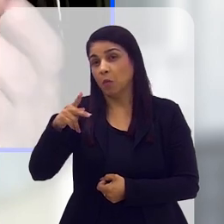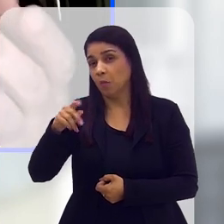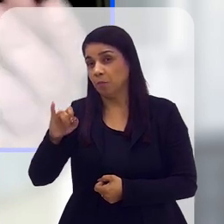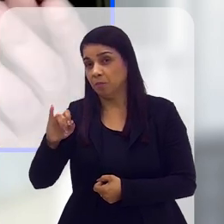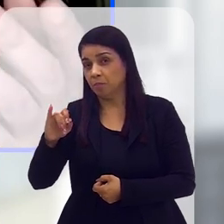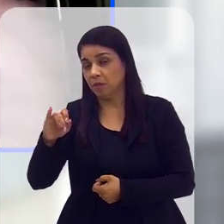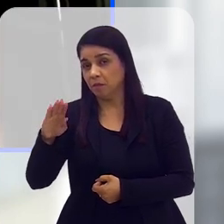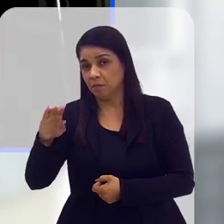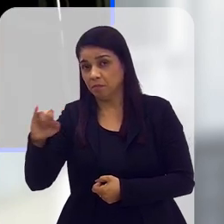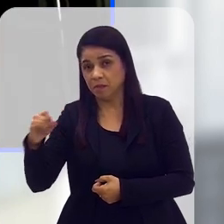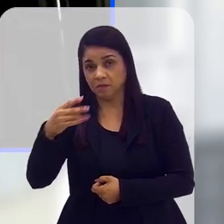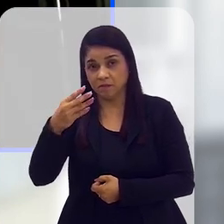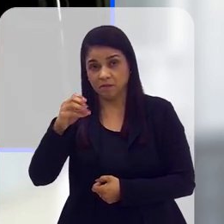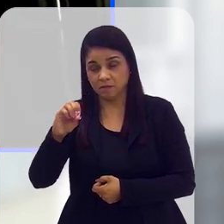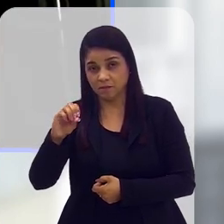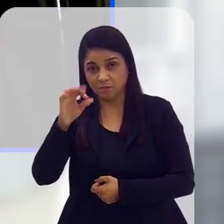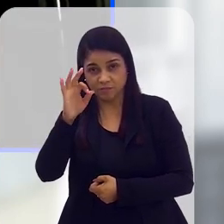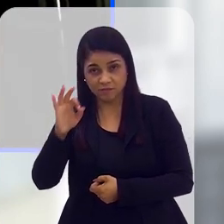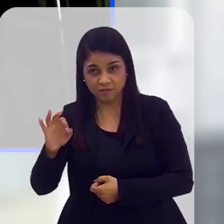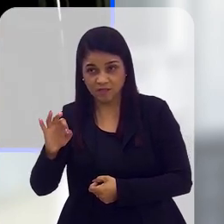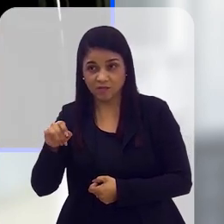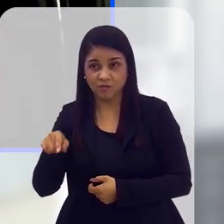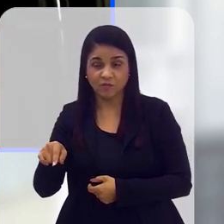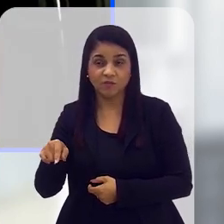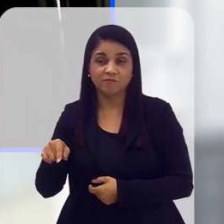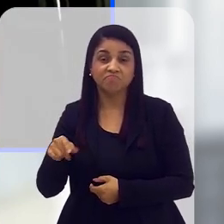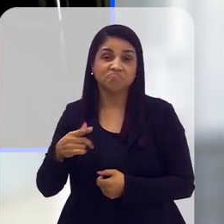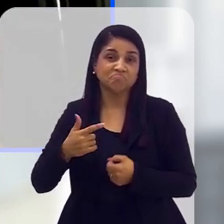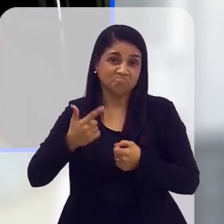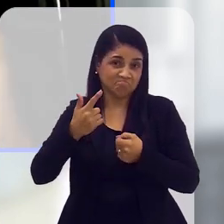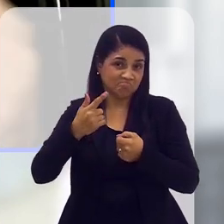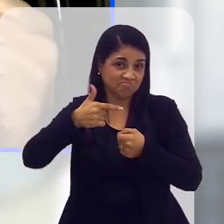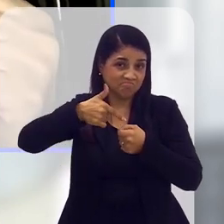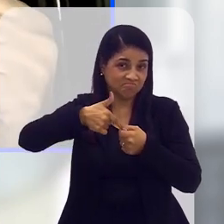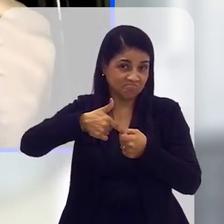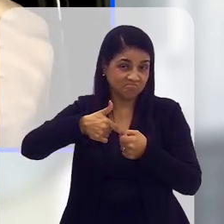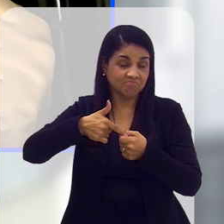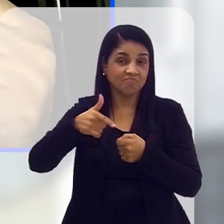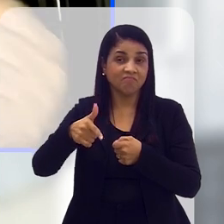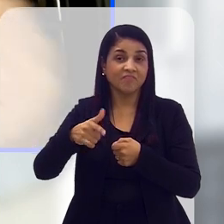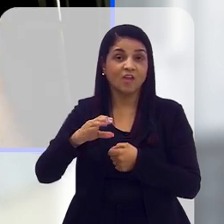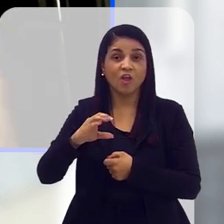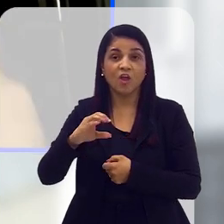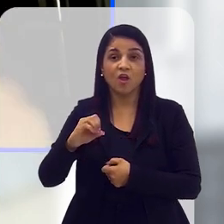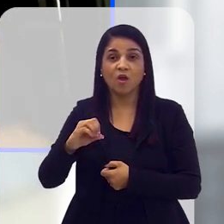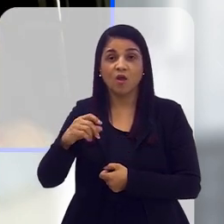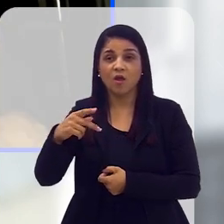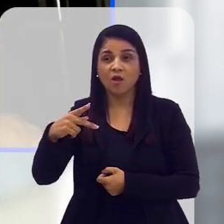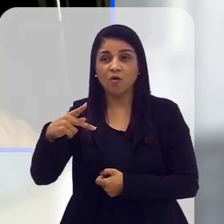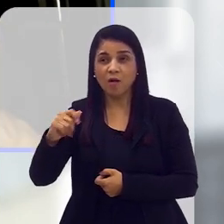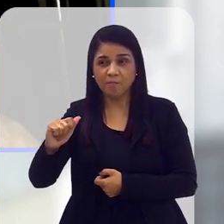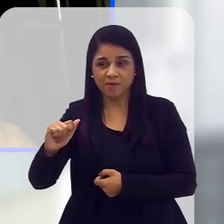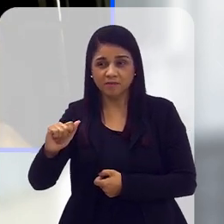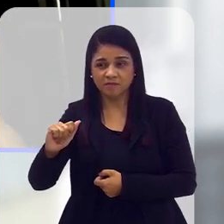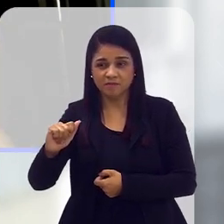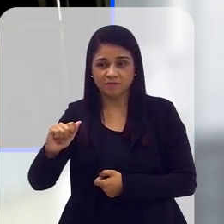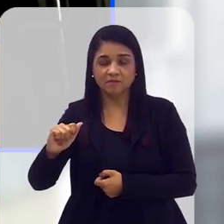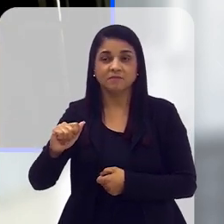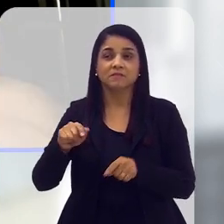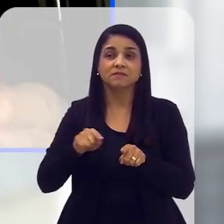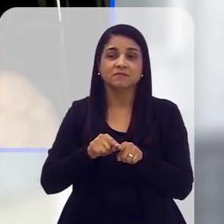30% do PIB dos Emirados Árabes Unidos provém exatamente da situação de petróleo, e a COP é presidida pelo